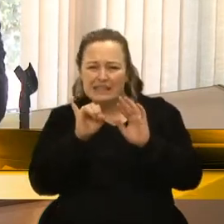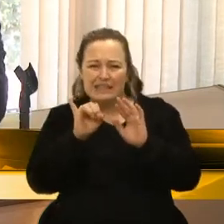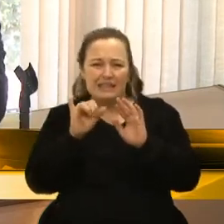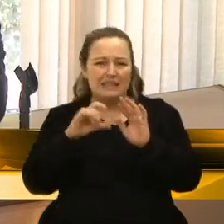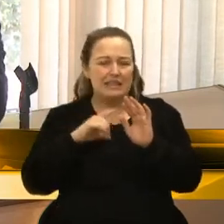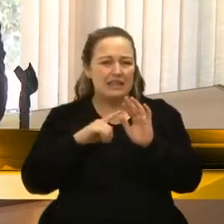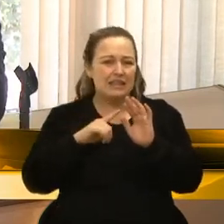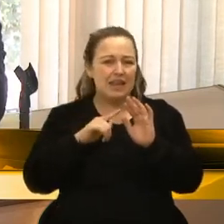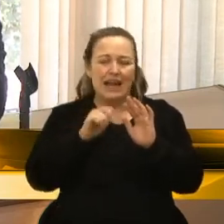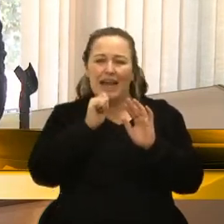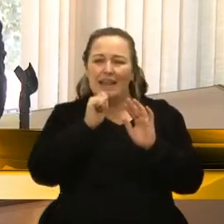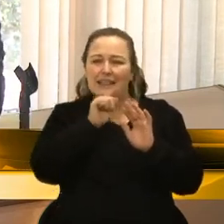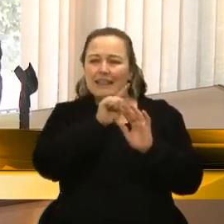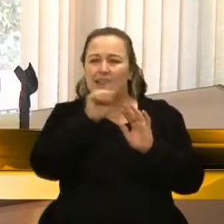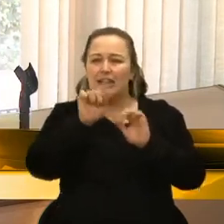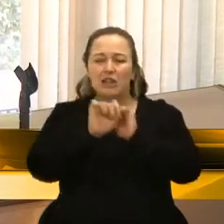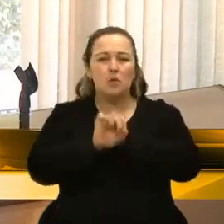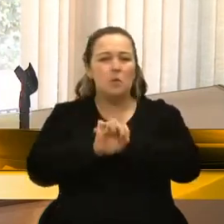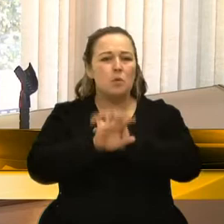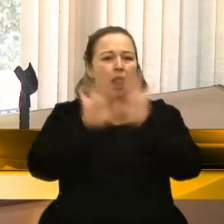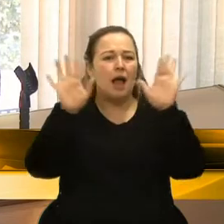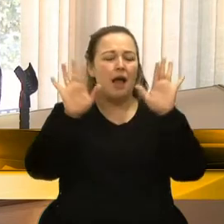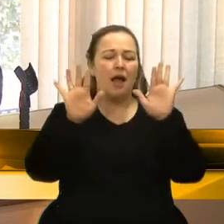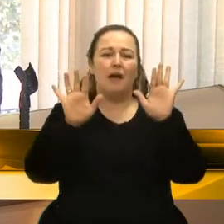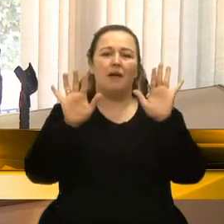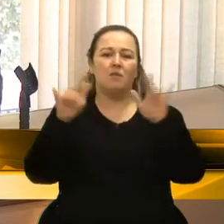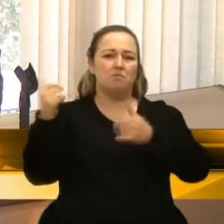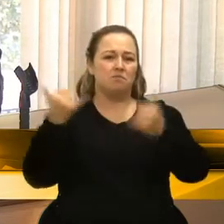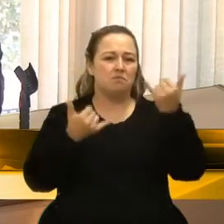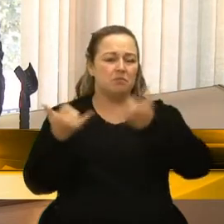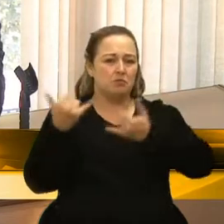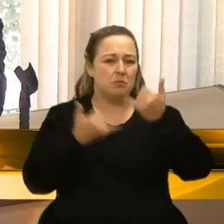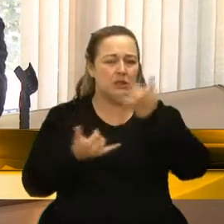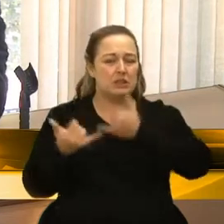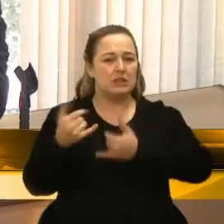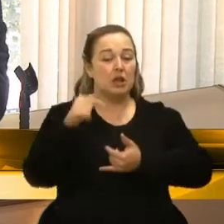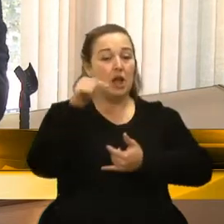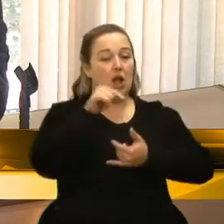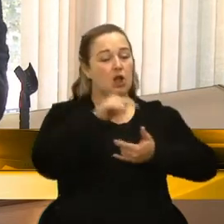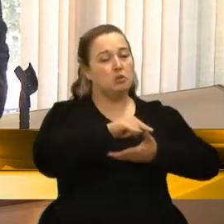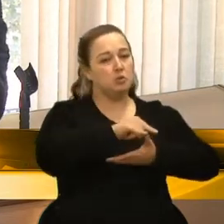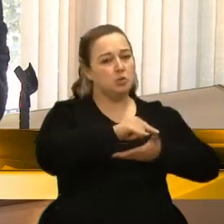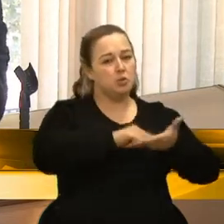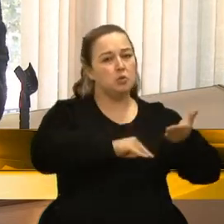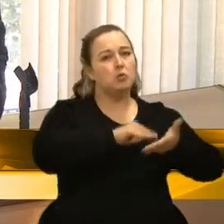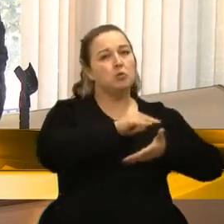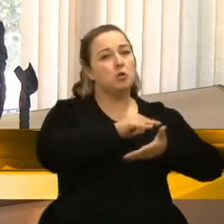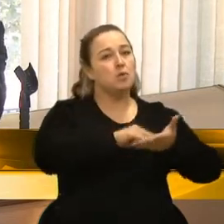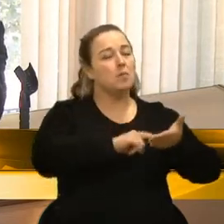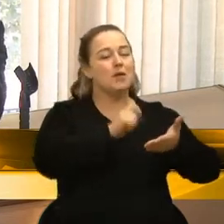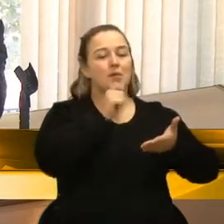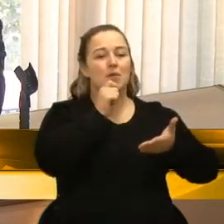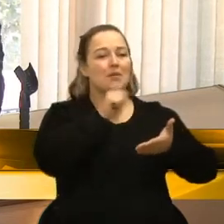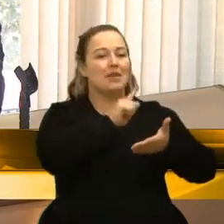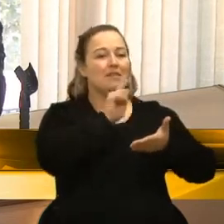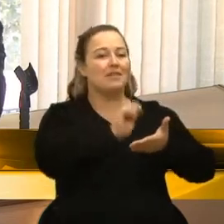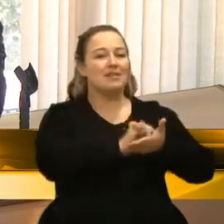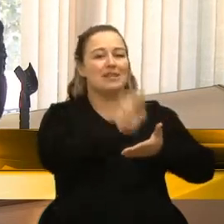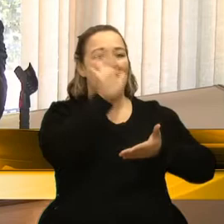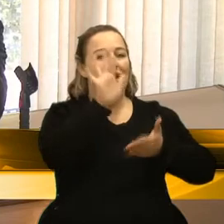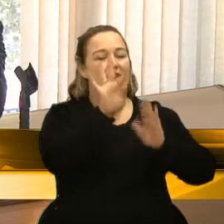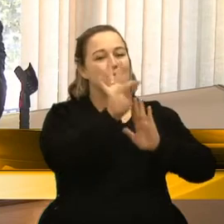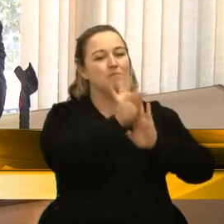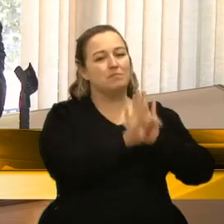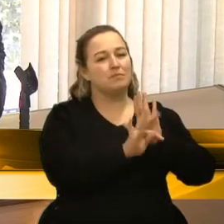é claro... Uma das pessoas... Aquele ofício foi... Não é claro, não foi claro. gera toda